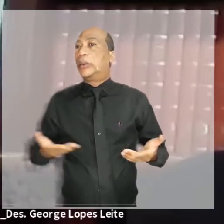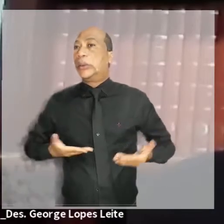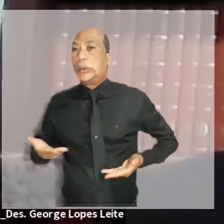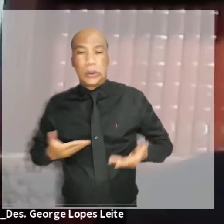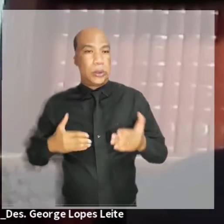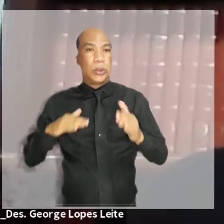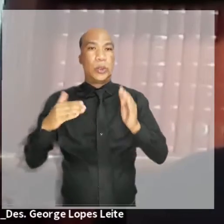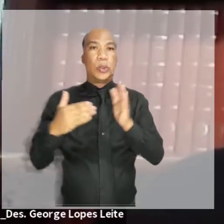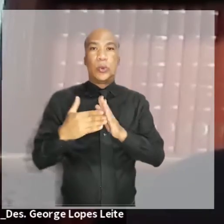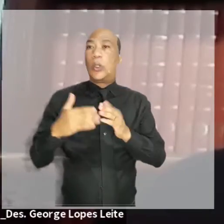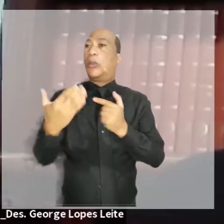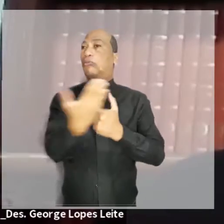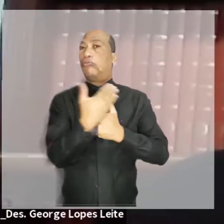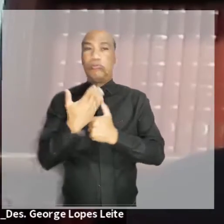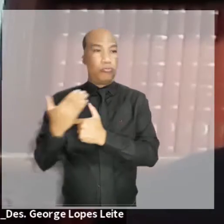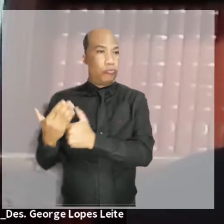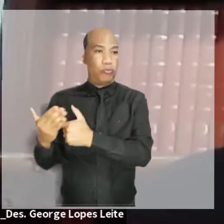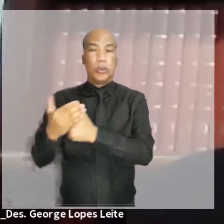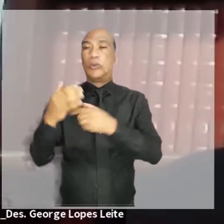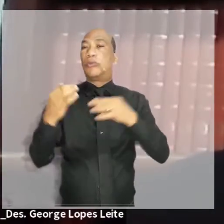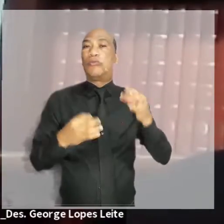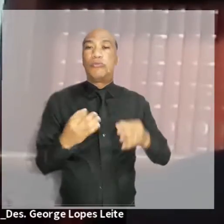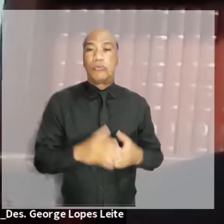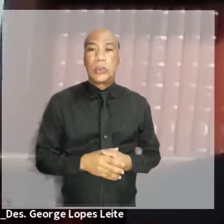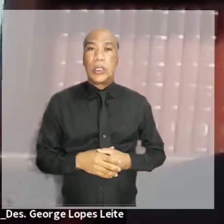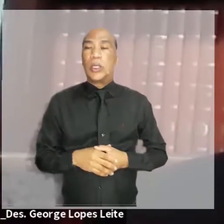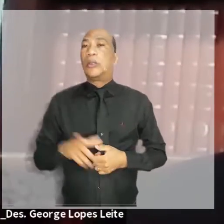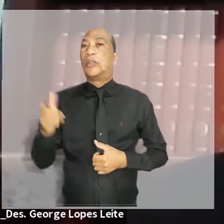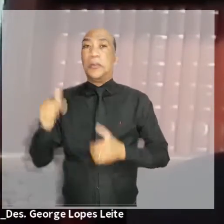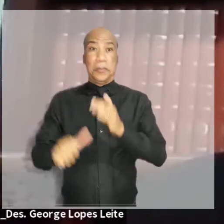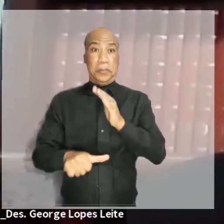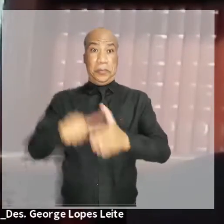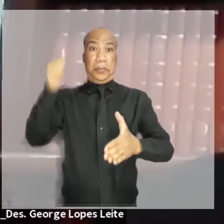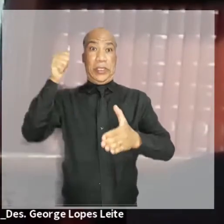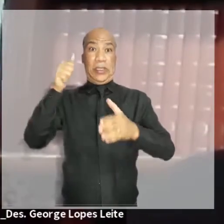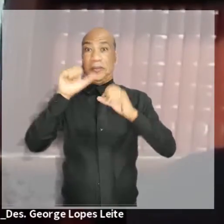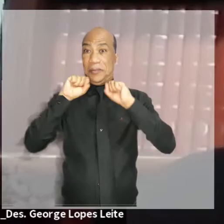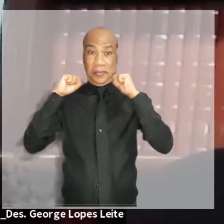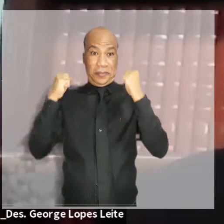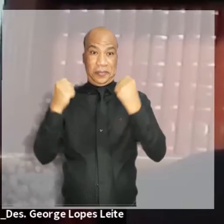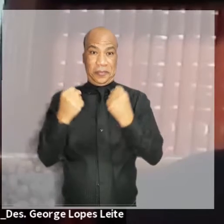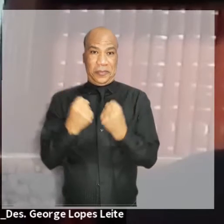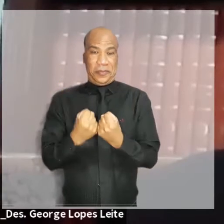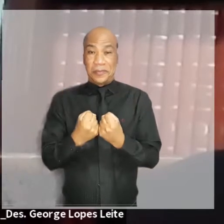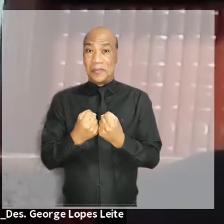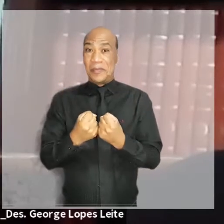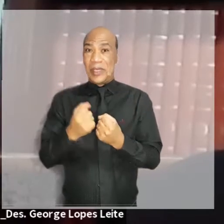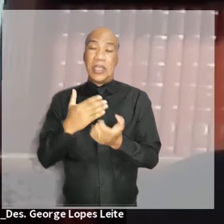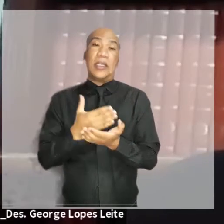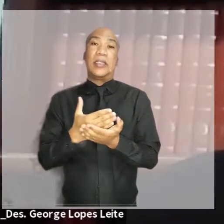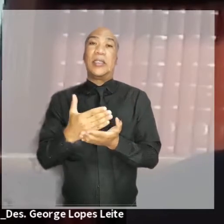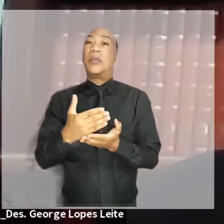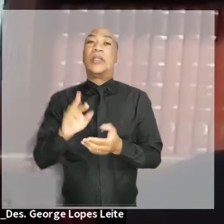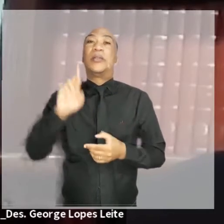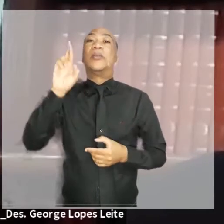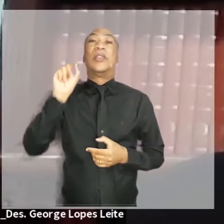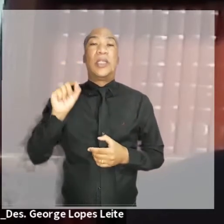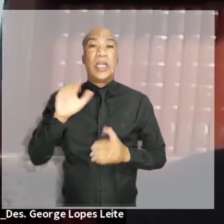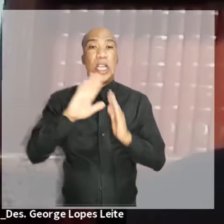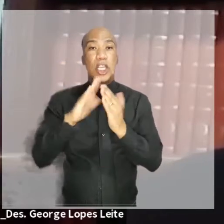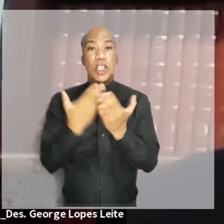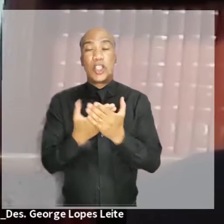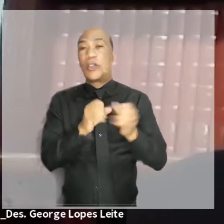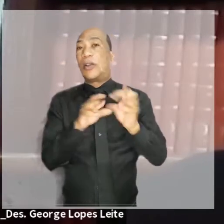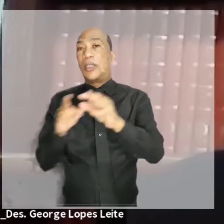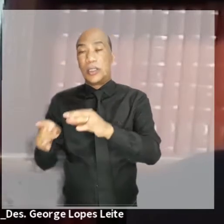dos magistrados, cada servidor e pelos parceiros das nossas instituições. A primeira edição deste Seminário Nacional